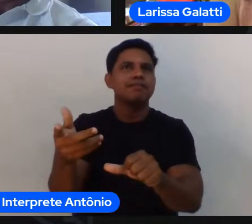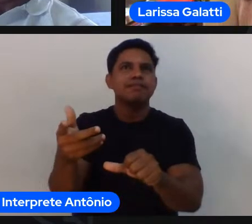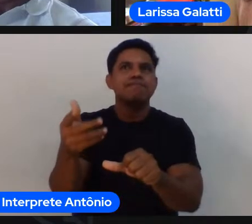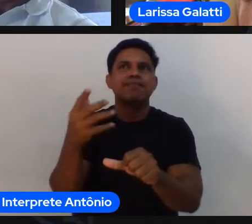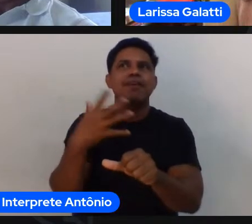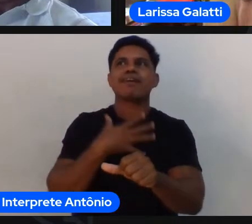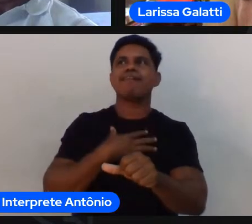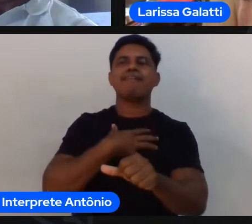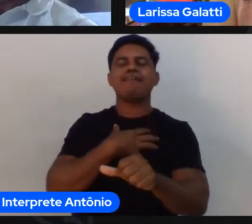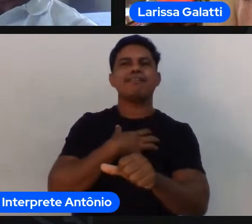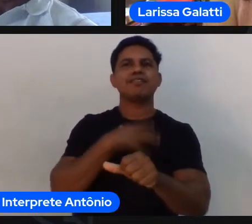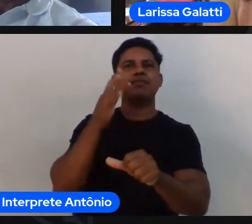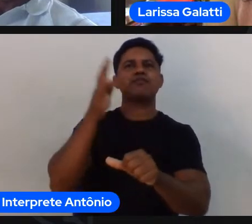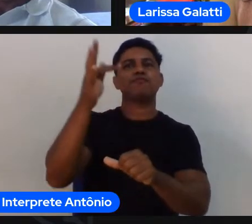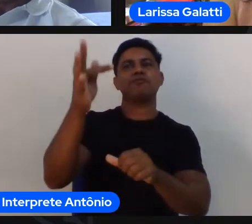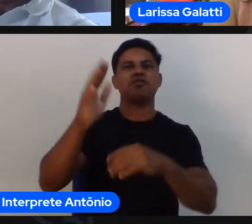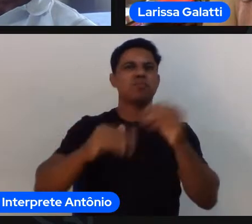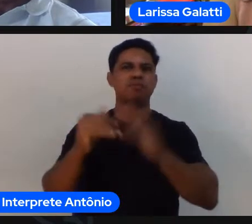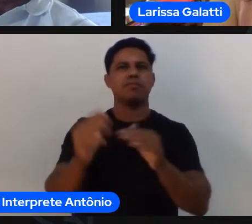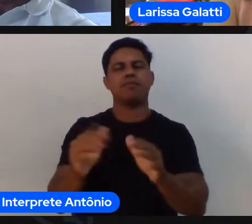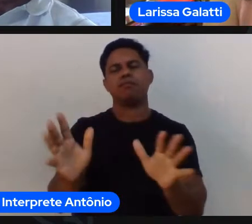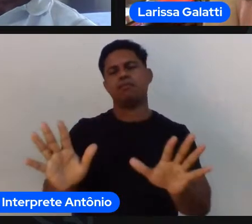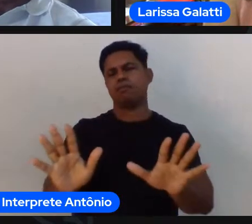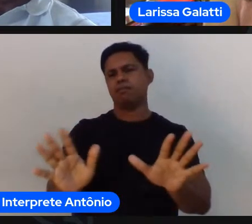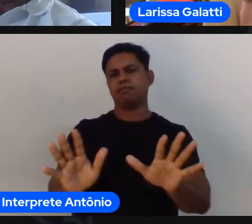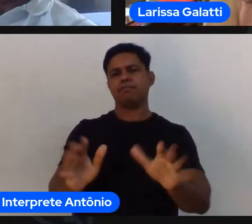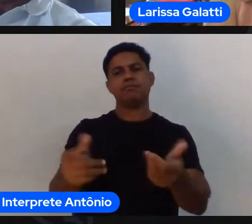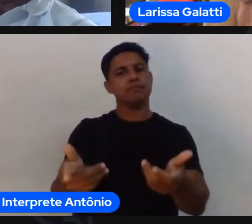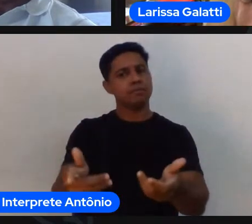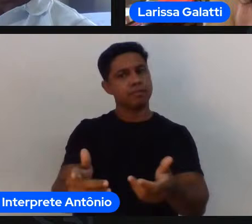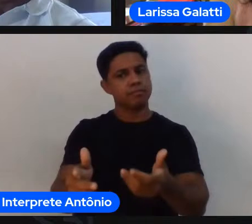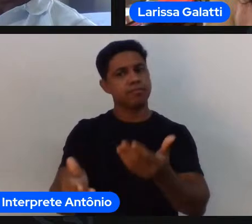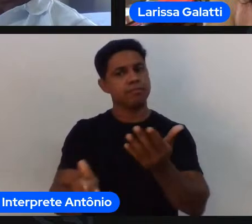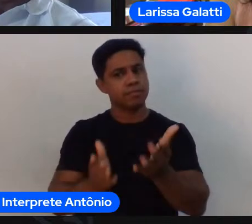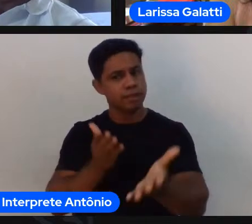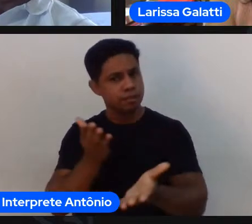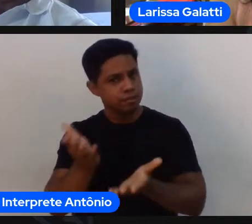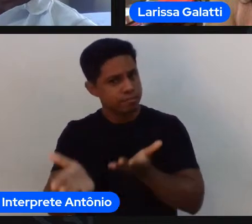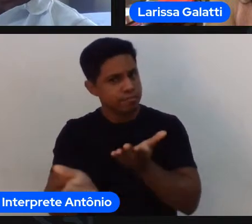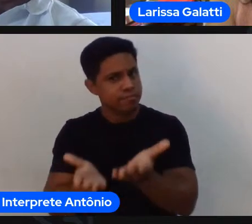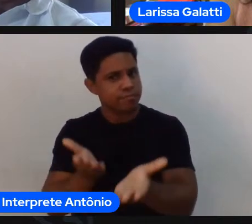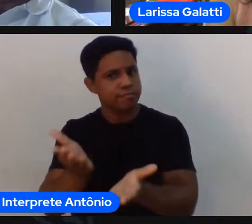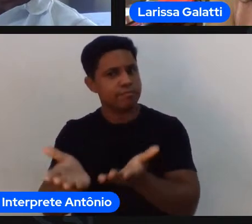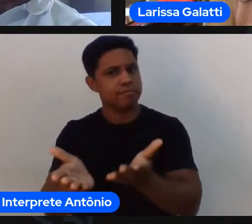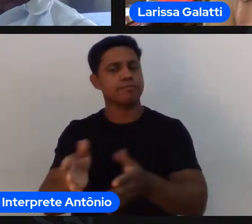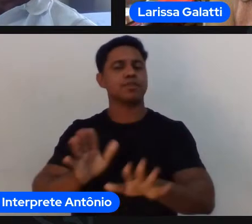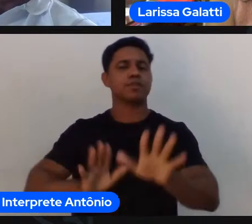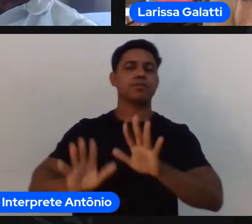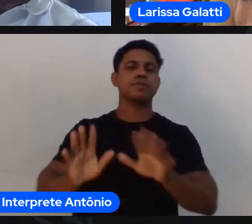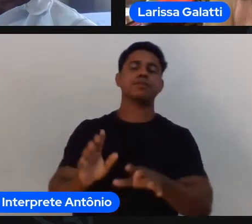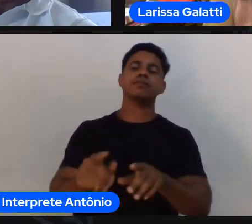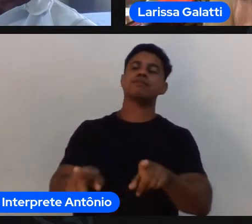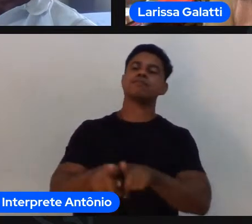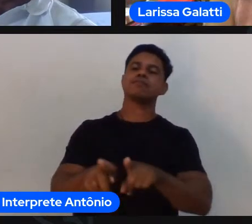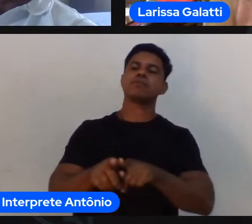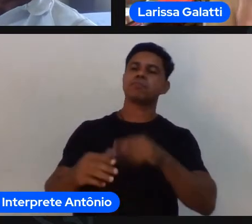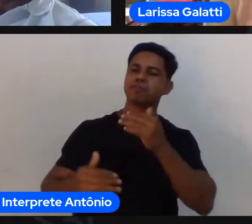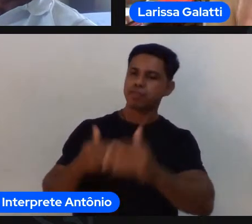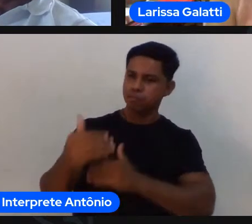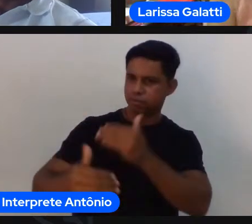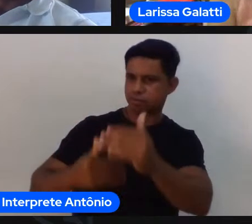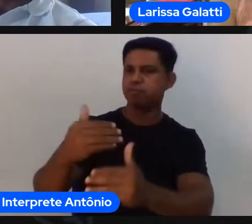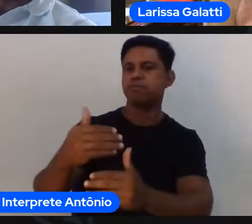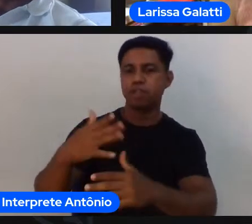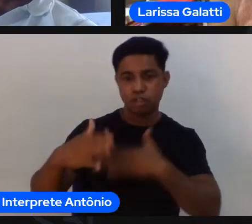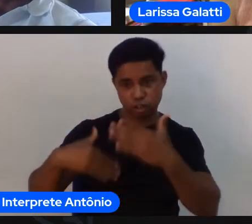trata bem todas as crianças e jovens nessa etapa depois a gente tem um processo de especialização de desenvolvimento que a gente não consegue